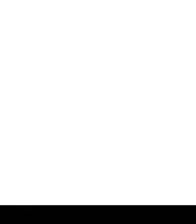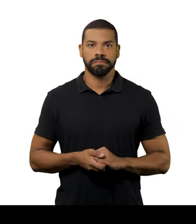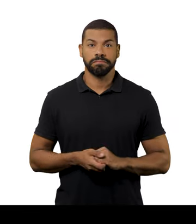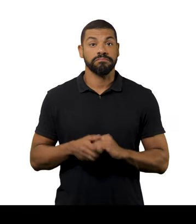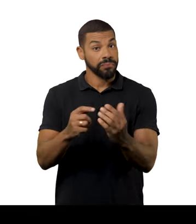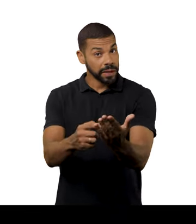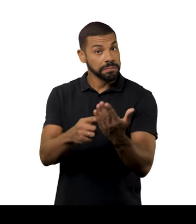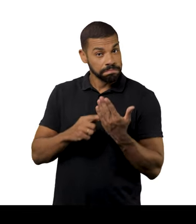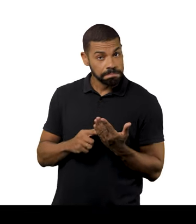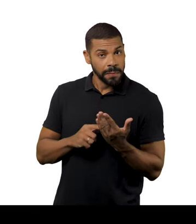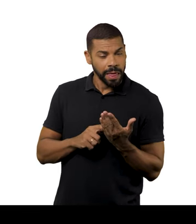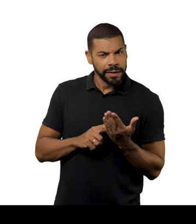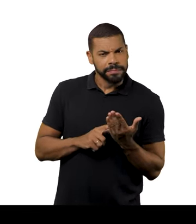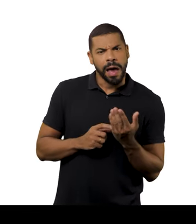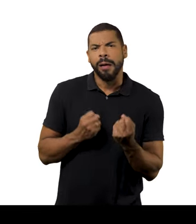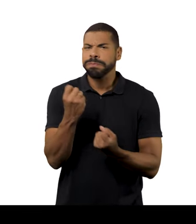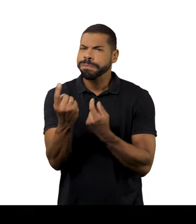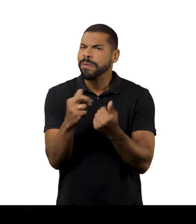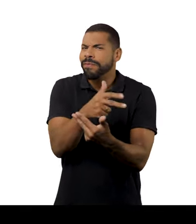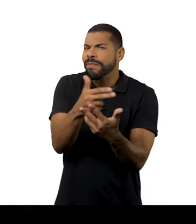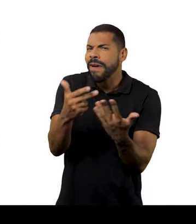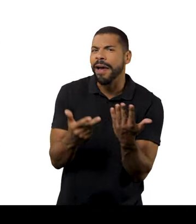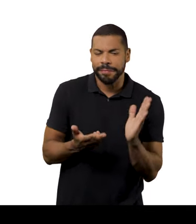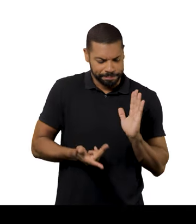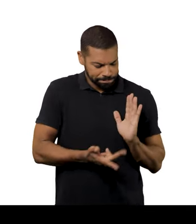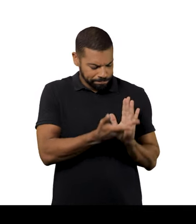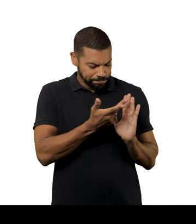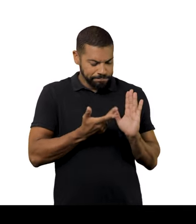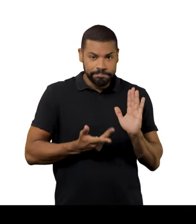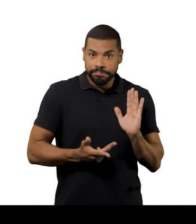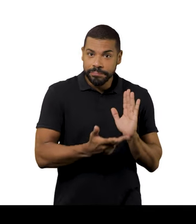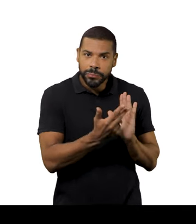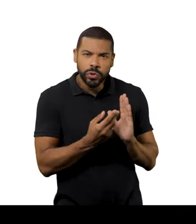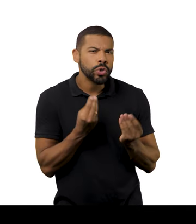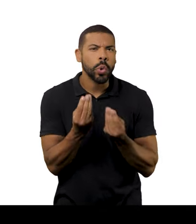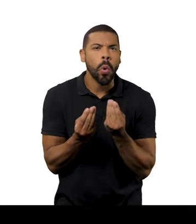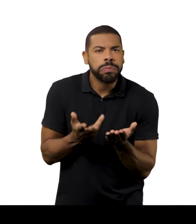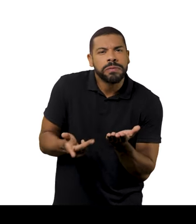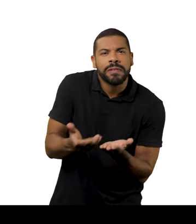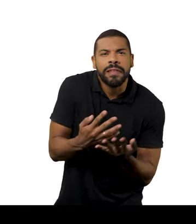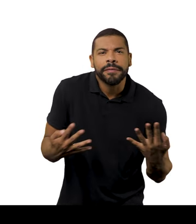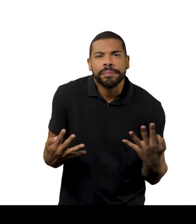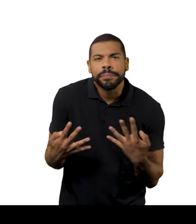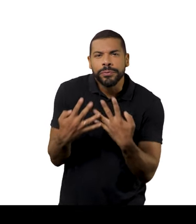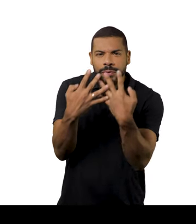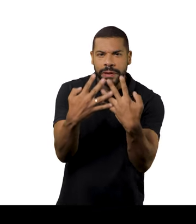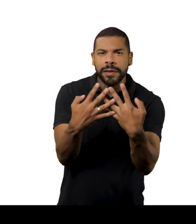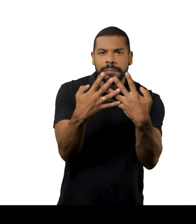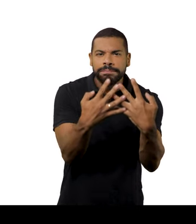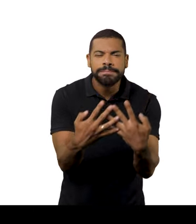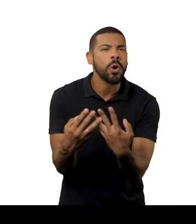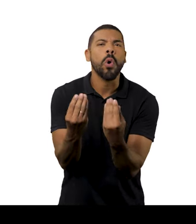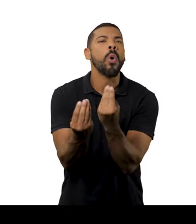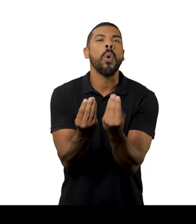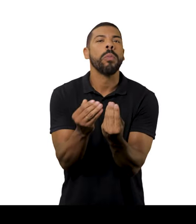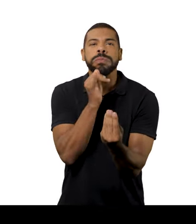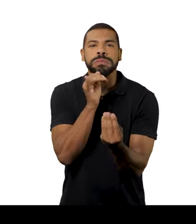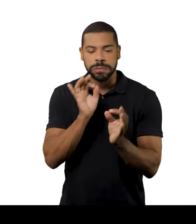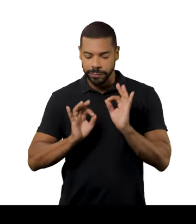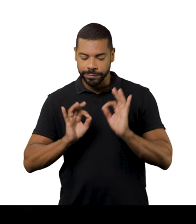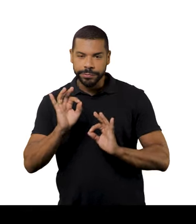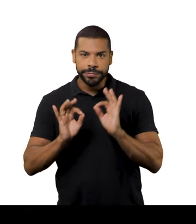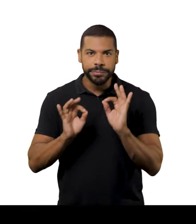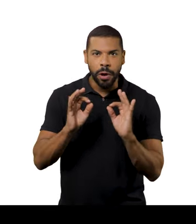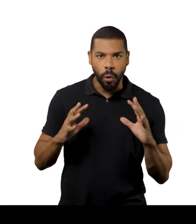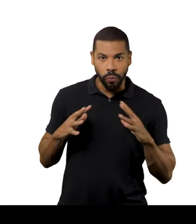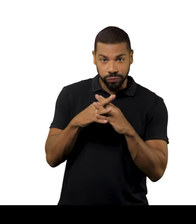Ele me apresentou alguns desenhos à mão de algumas tramas. Qualquer tipo de trama me ajuda